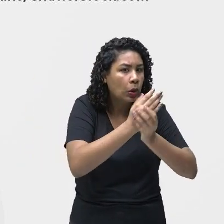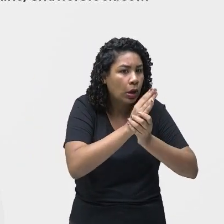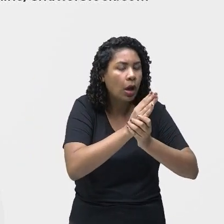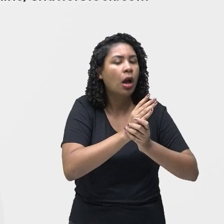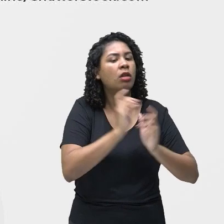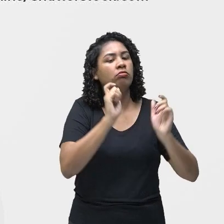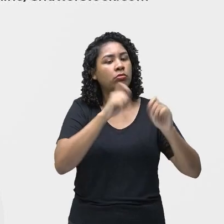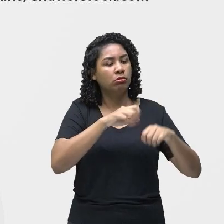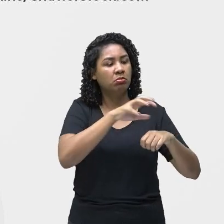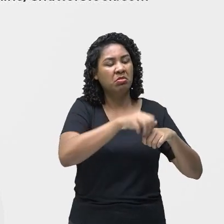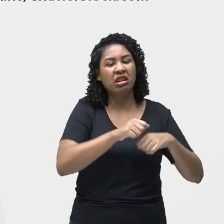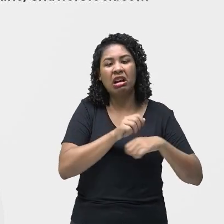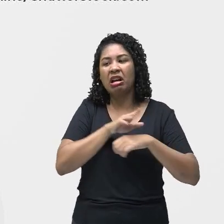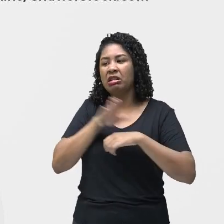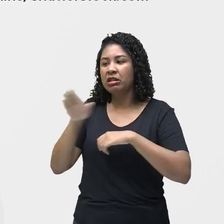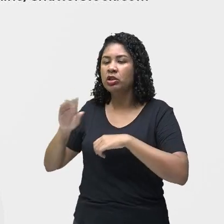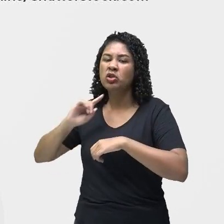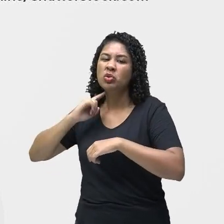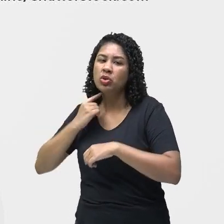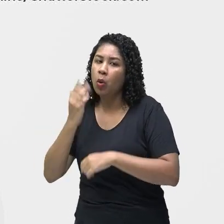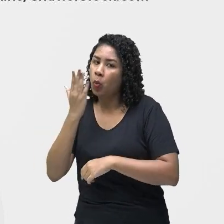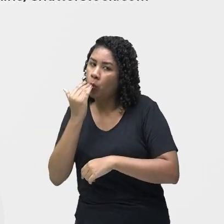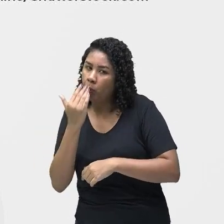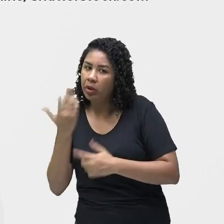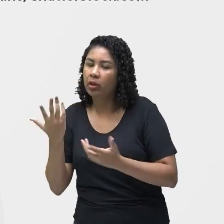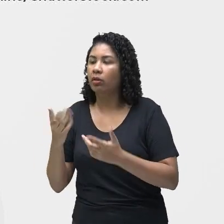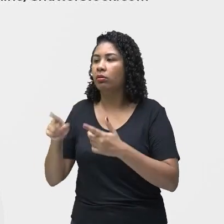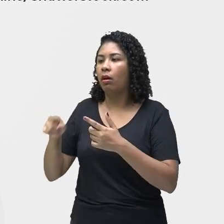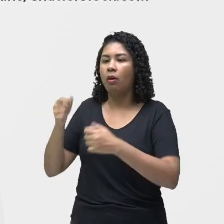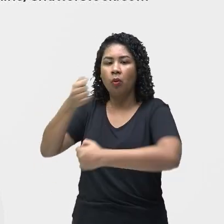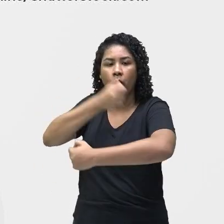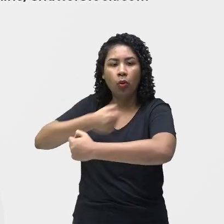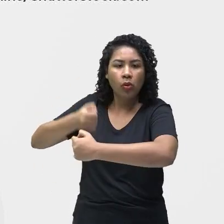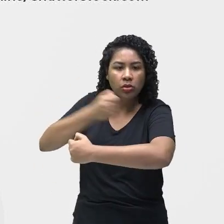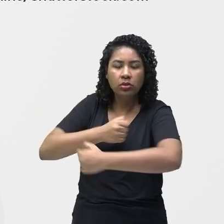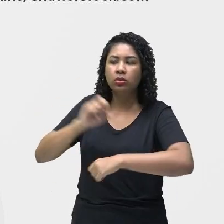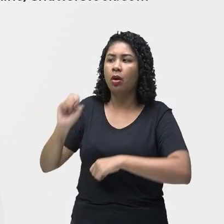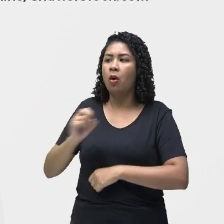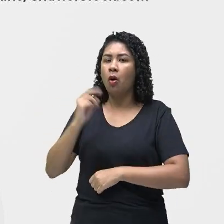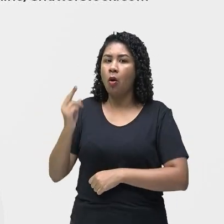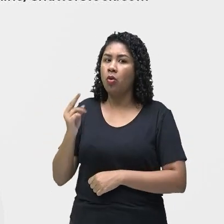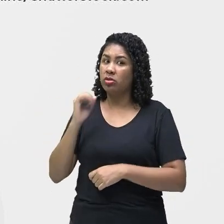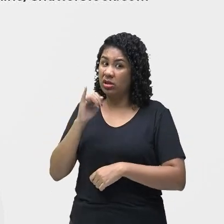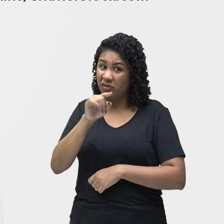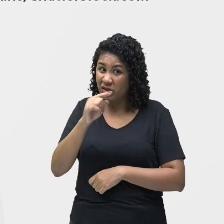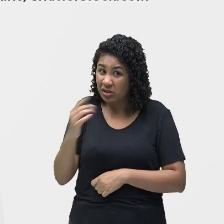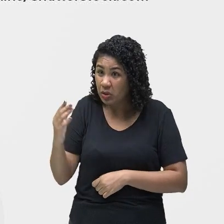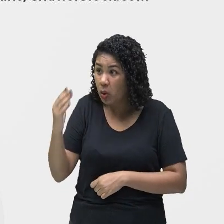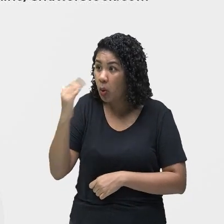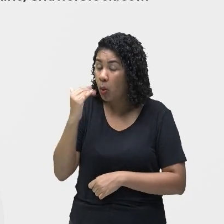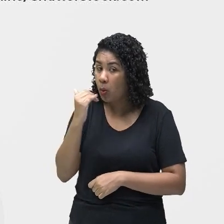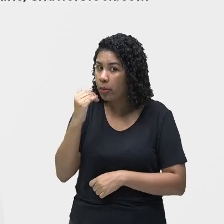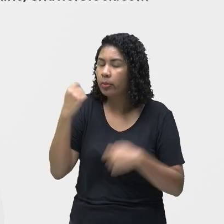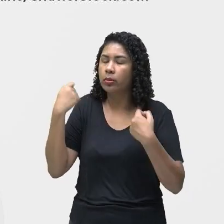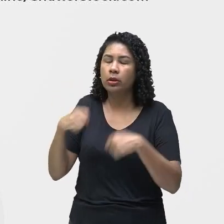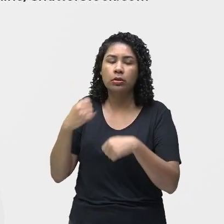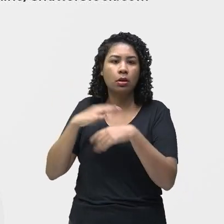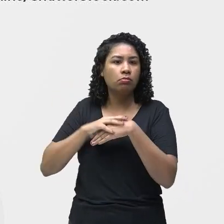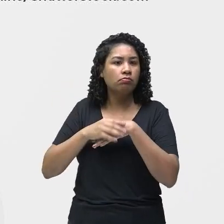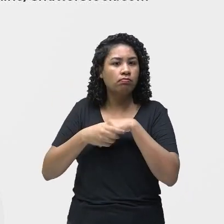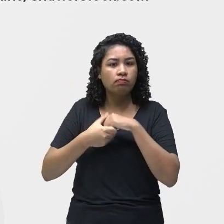na cozinha, quem prepara a comida ou se você vai se alimentar, é importantíssimo manter essas mãos aí